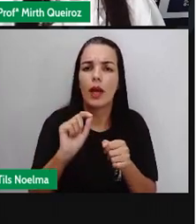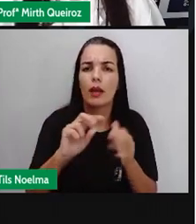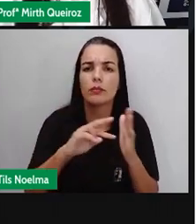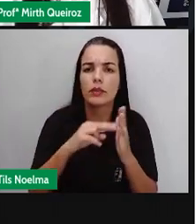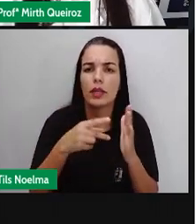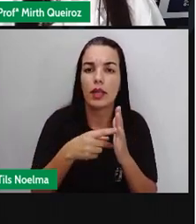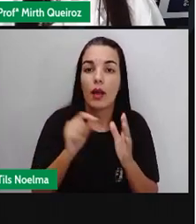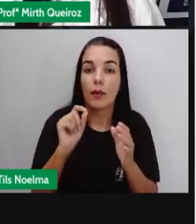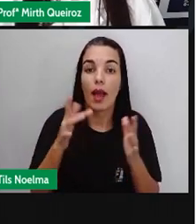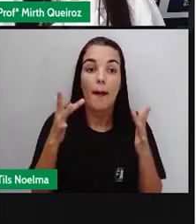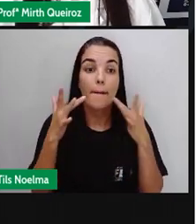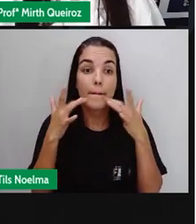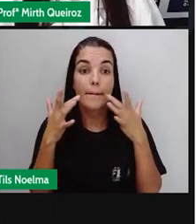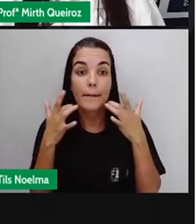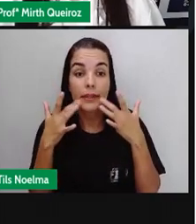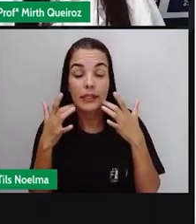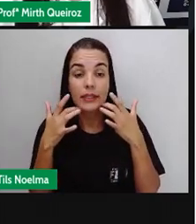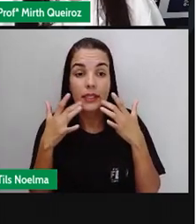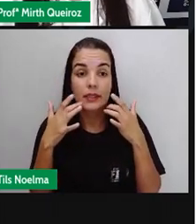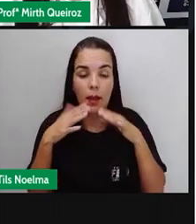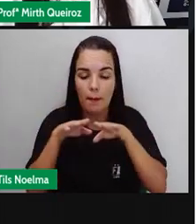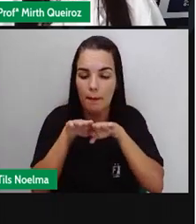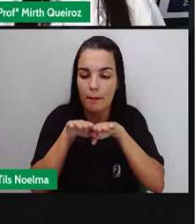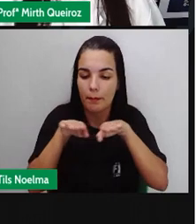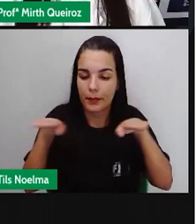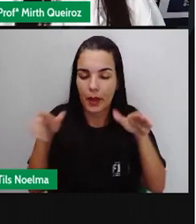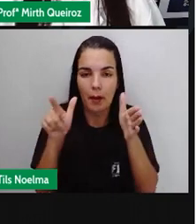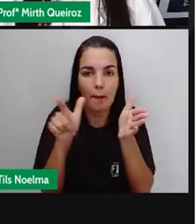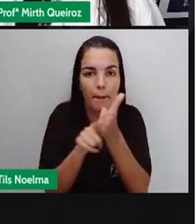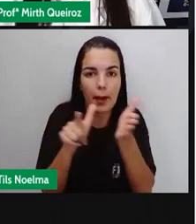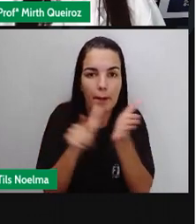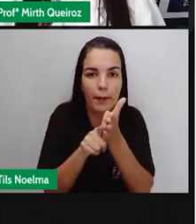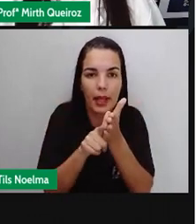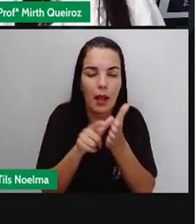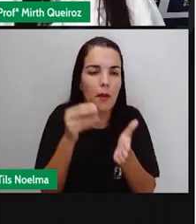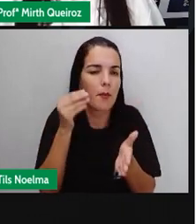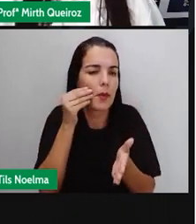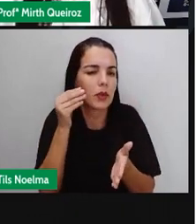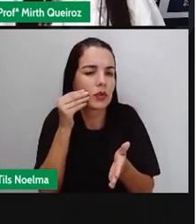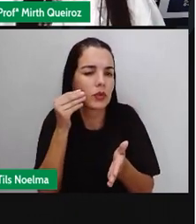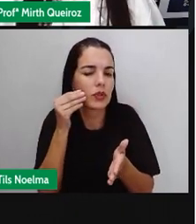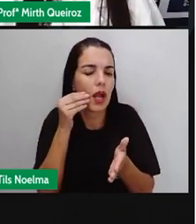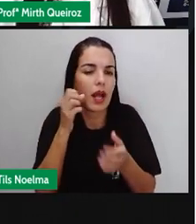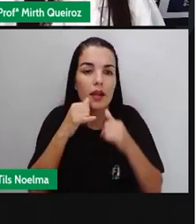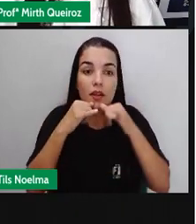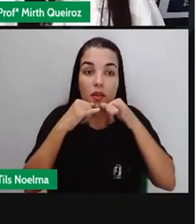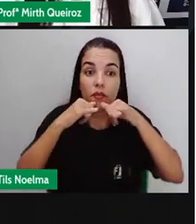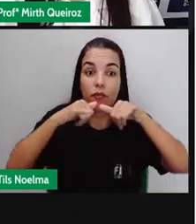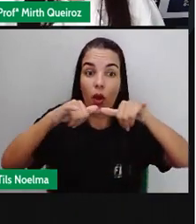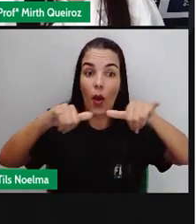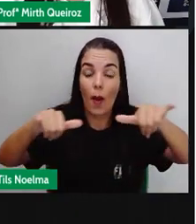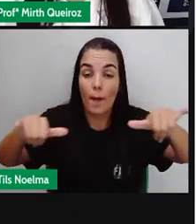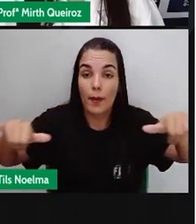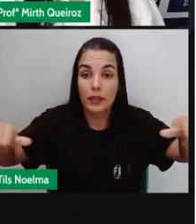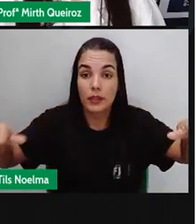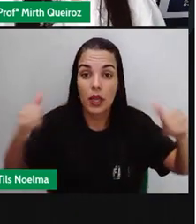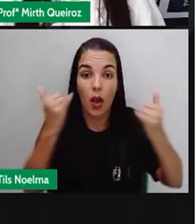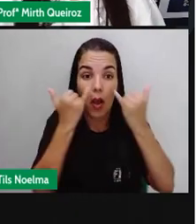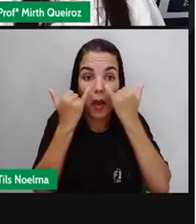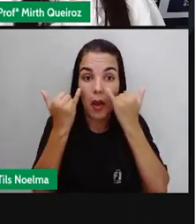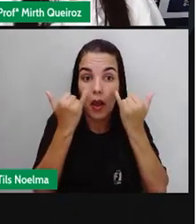geralmente, em uma superfície plana, como o papel, com a finalidade de apresentar informações da realidade.